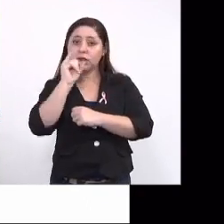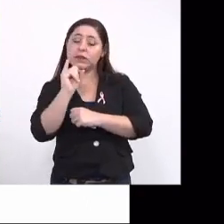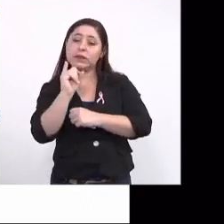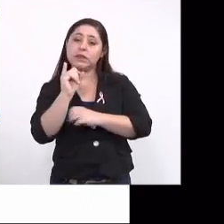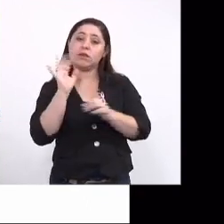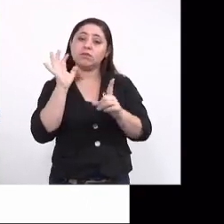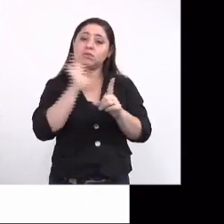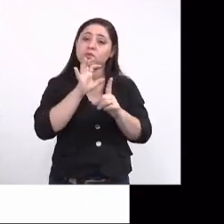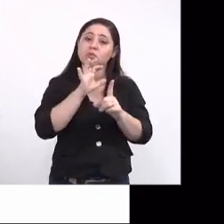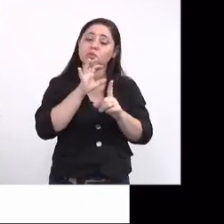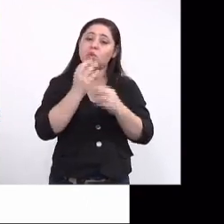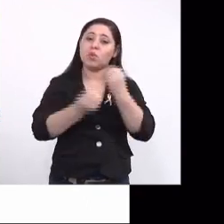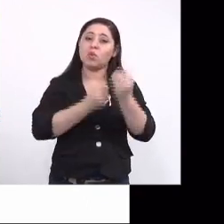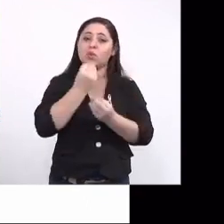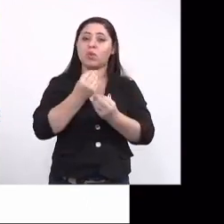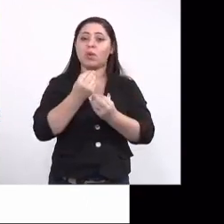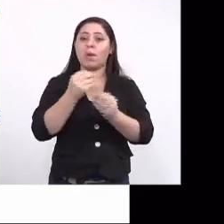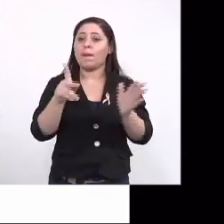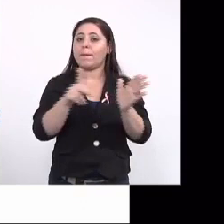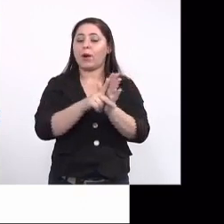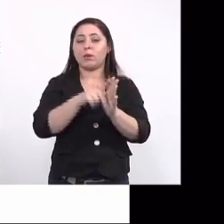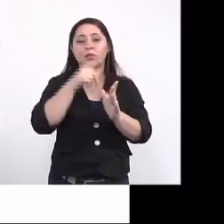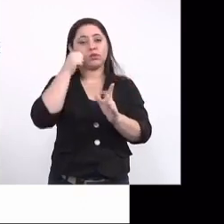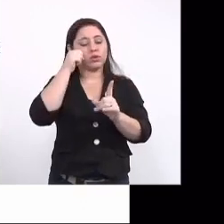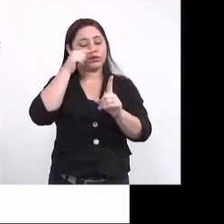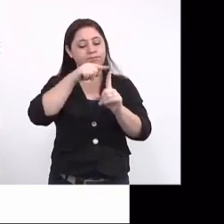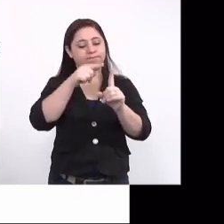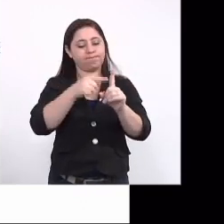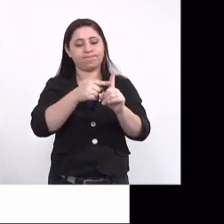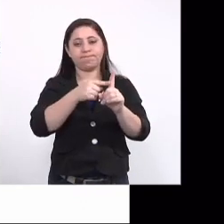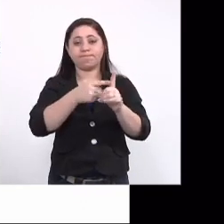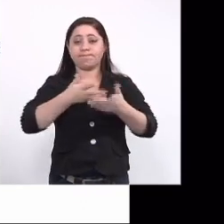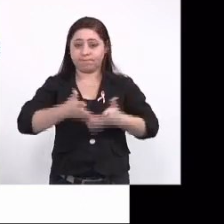influência com desfecho na mulher e na criança também.